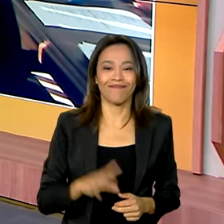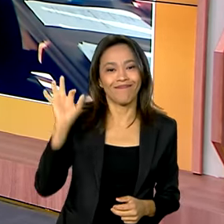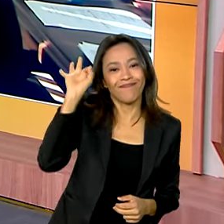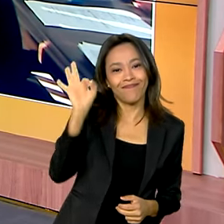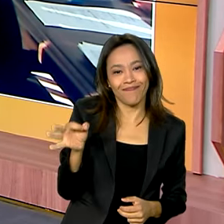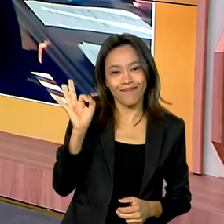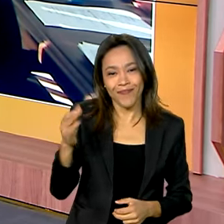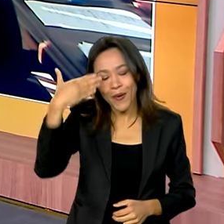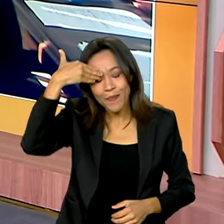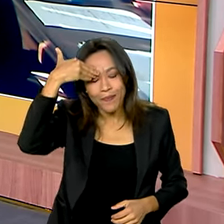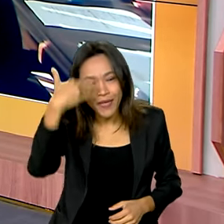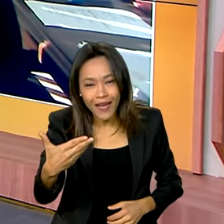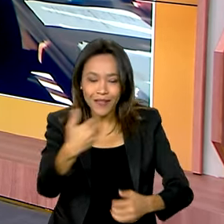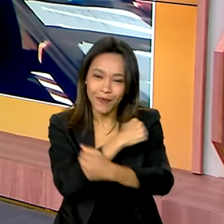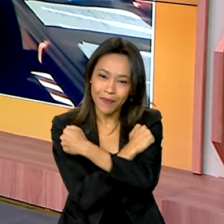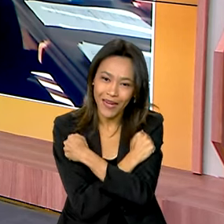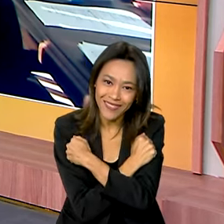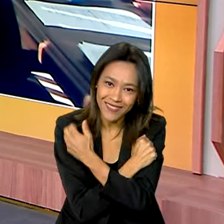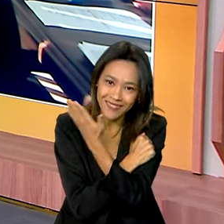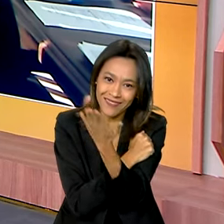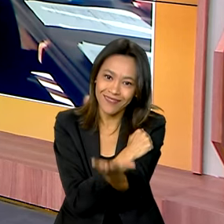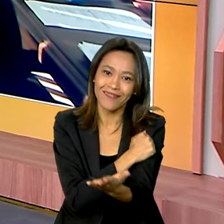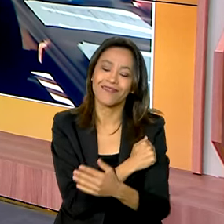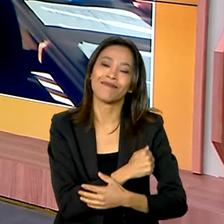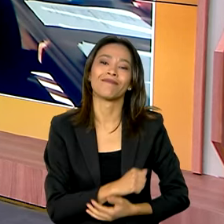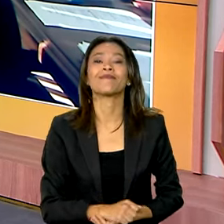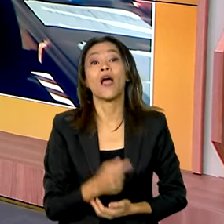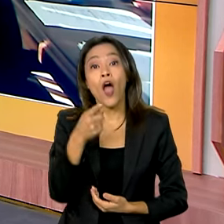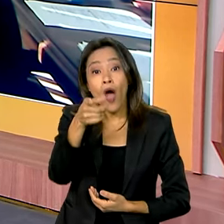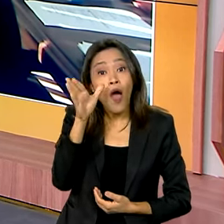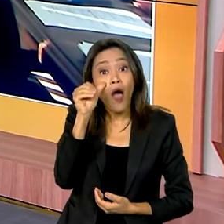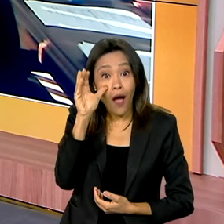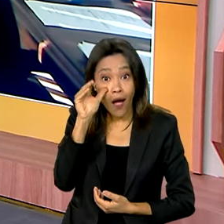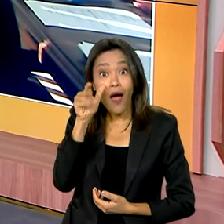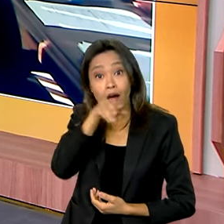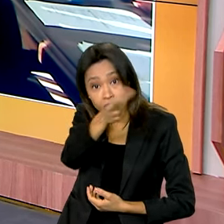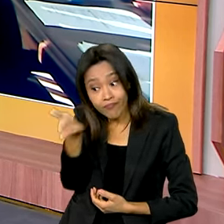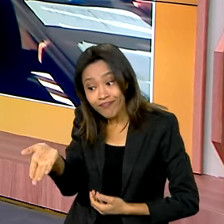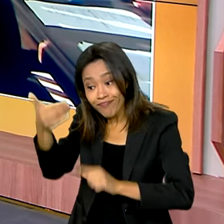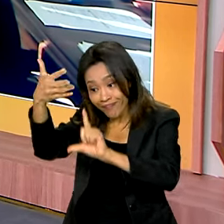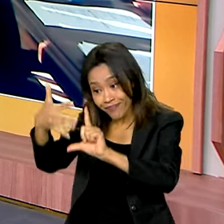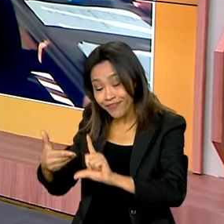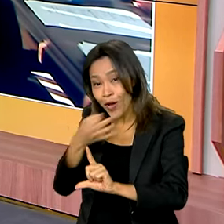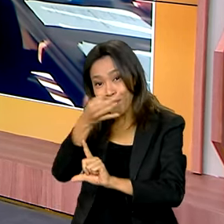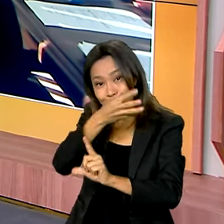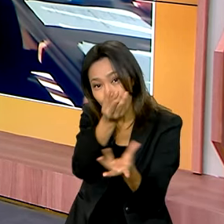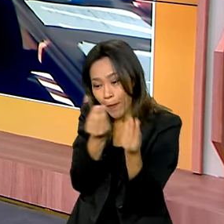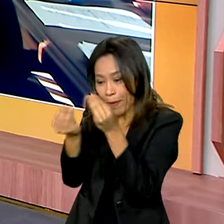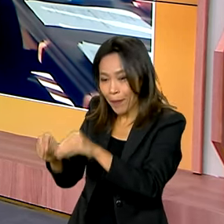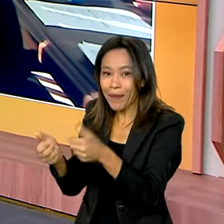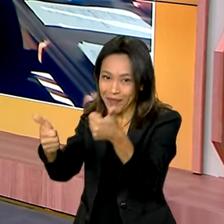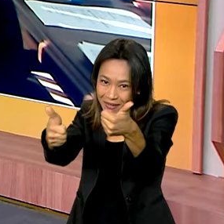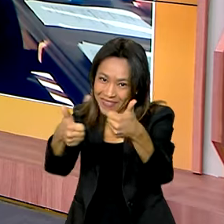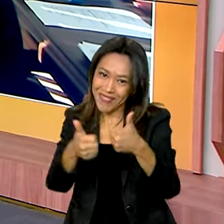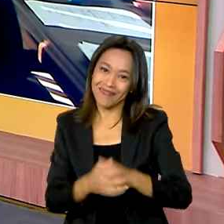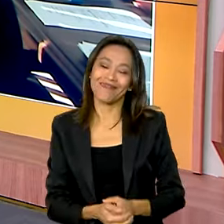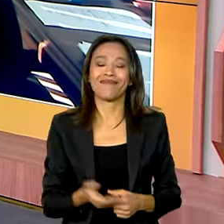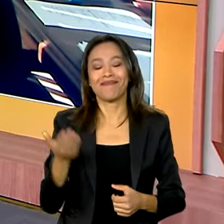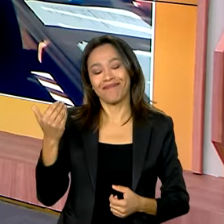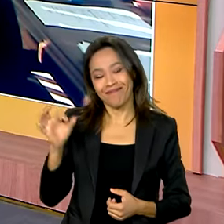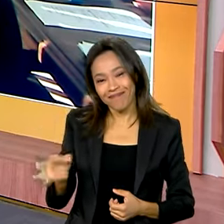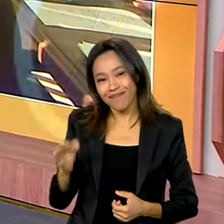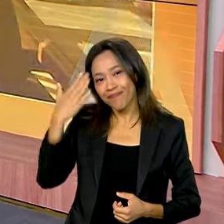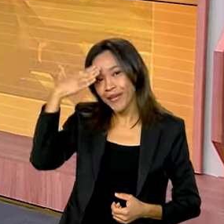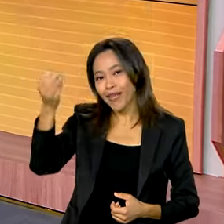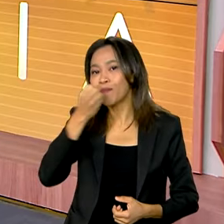certeza, muito obrigado, um abraço e por isso que eu venho, entrem lá na plataforma e dê a sua contribuição também. Com certeza, obrigada, bom dia para o